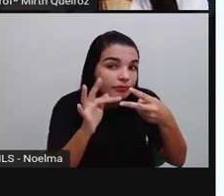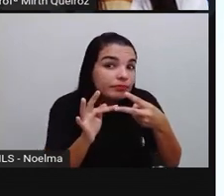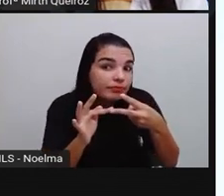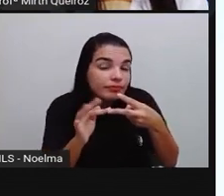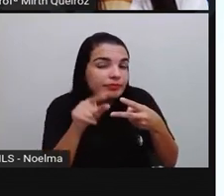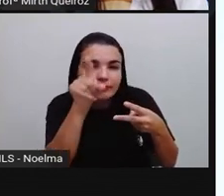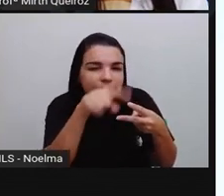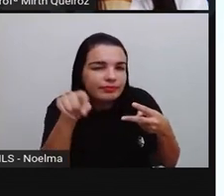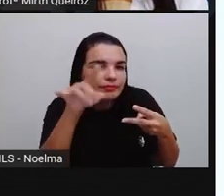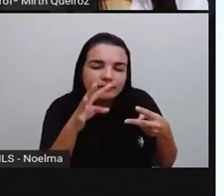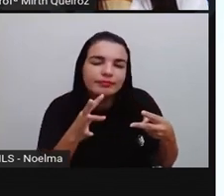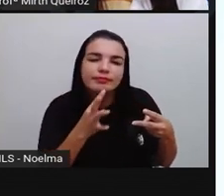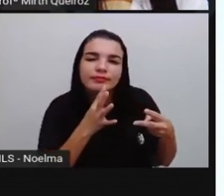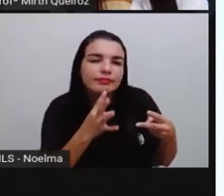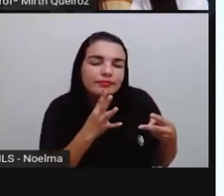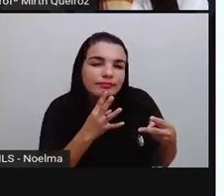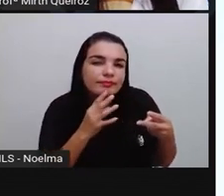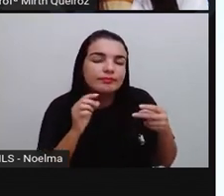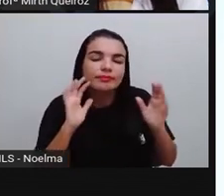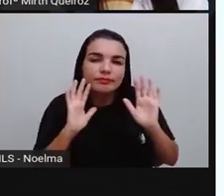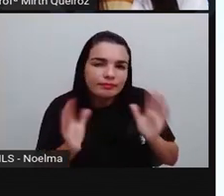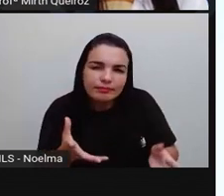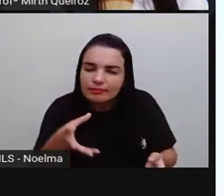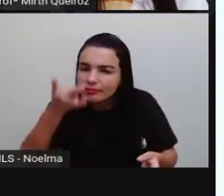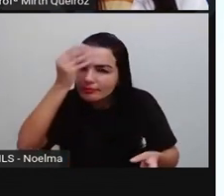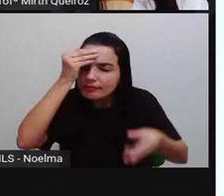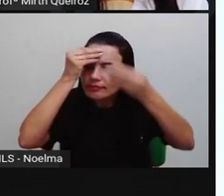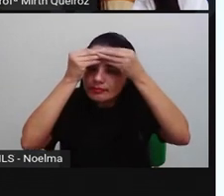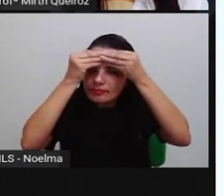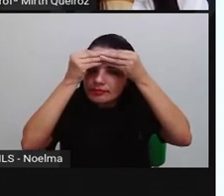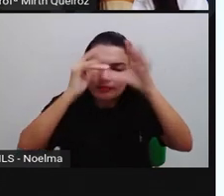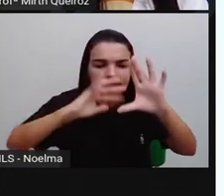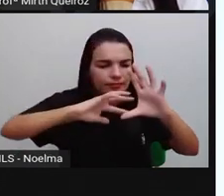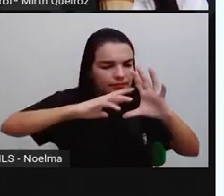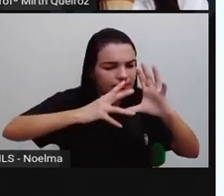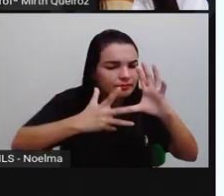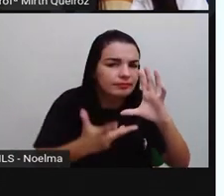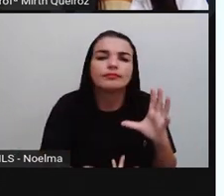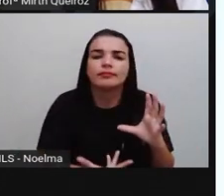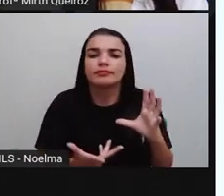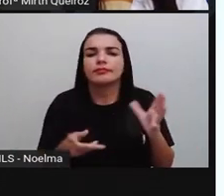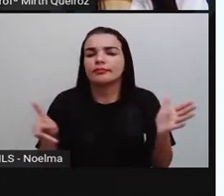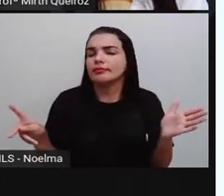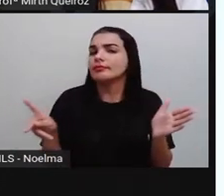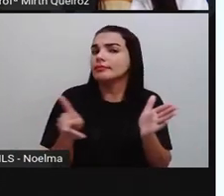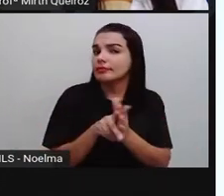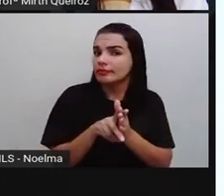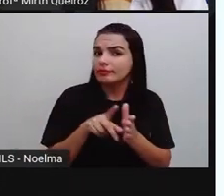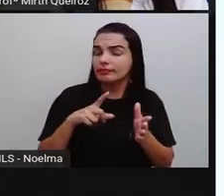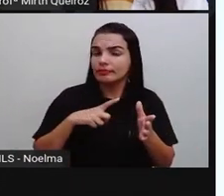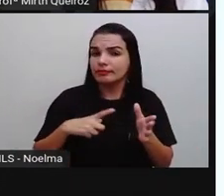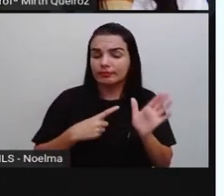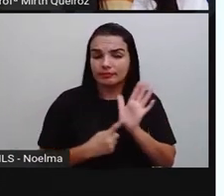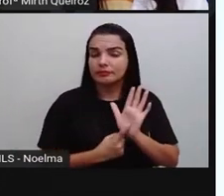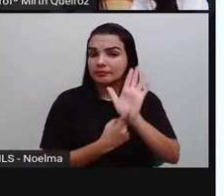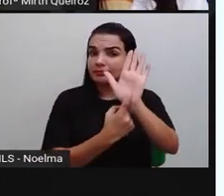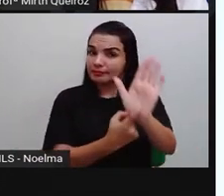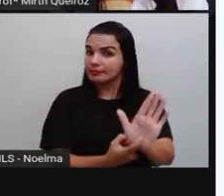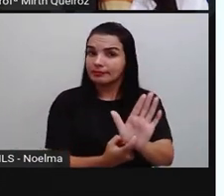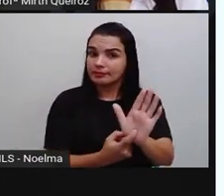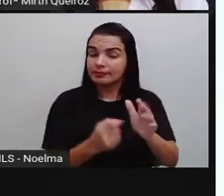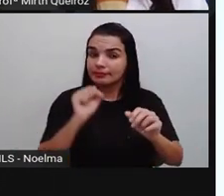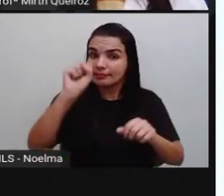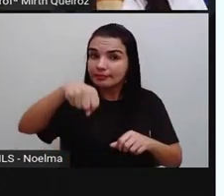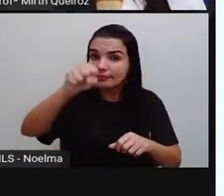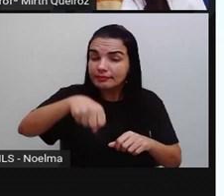conseguiram entender as propriedades dos polígonos? As características que eles precisam apresentar, as figuras que precisam apresentar